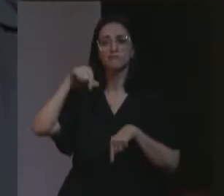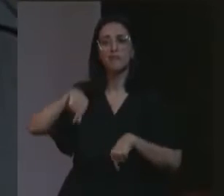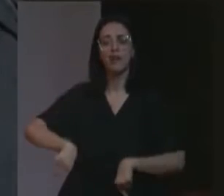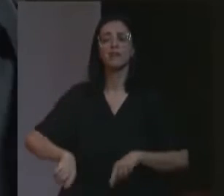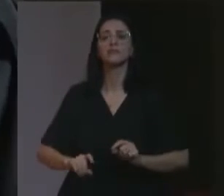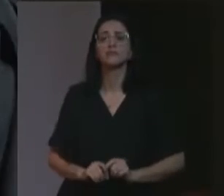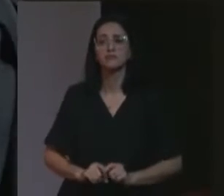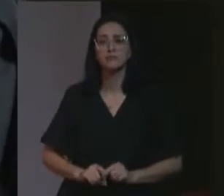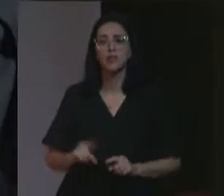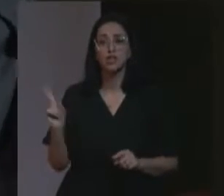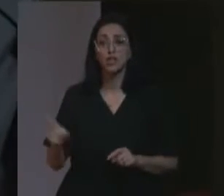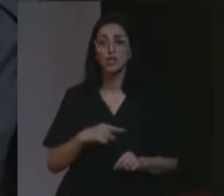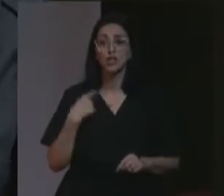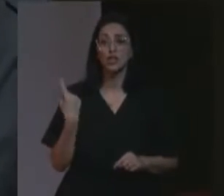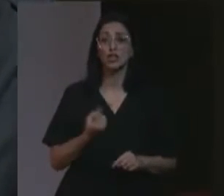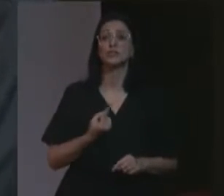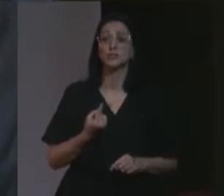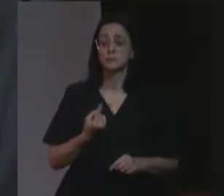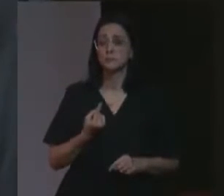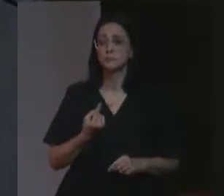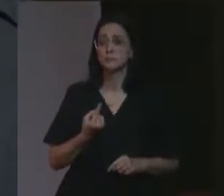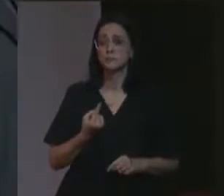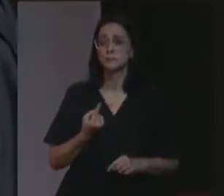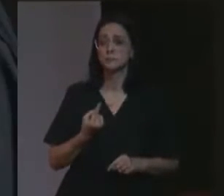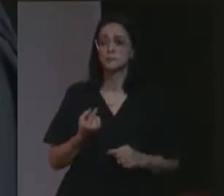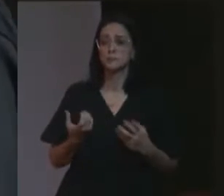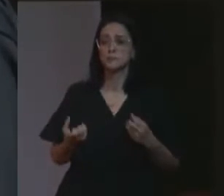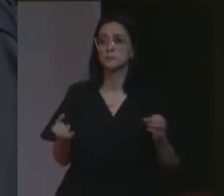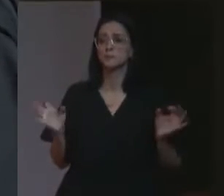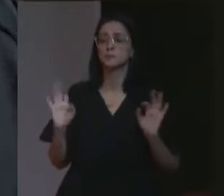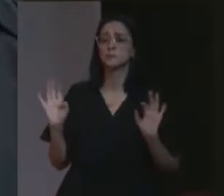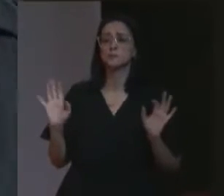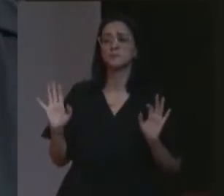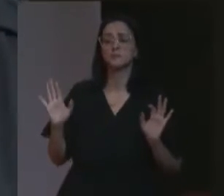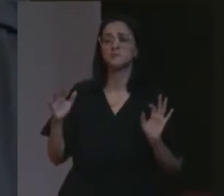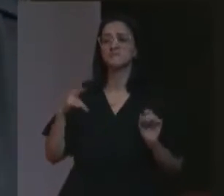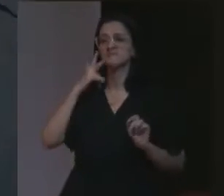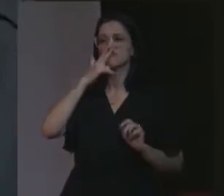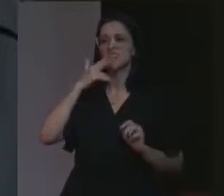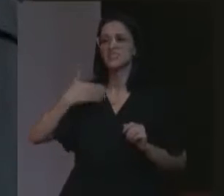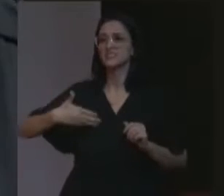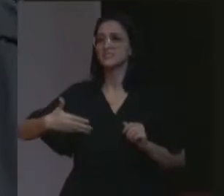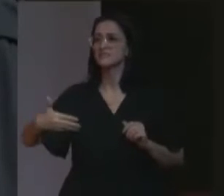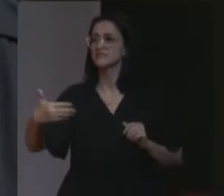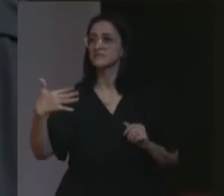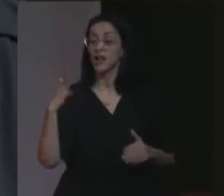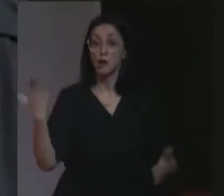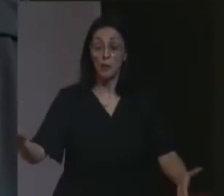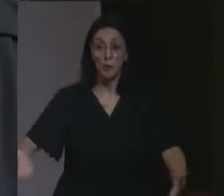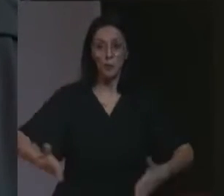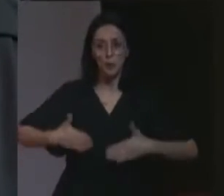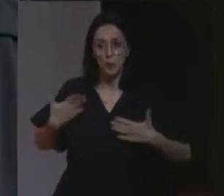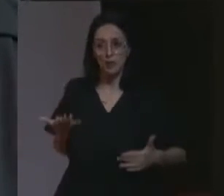é que nós não nos deixamos levar pelo ímpeto